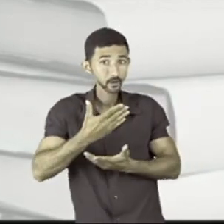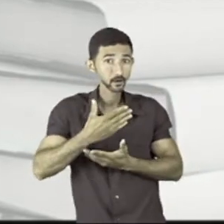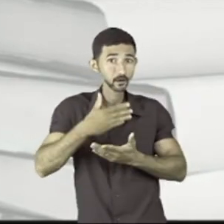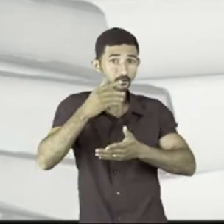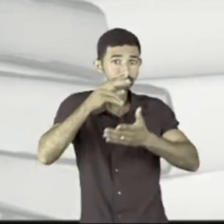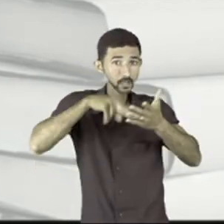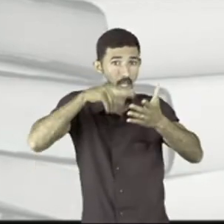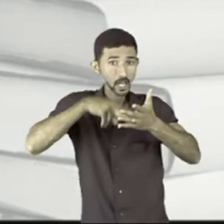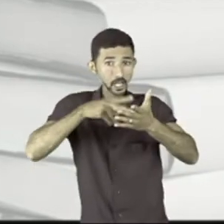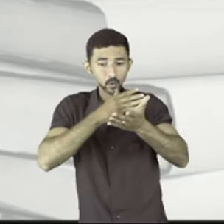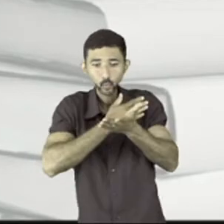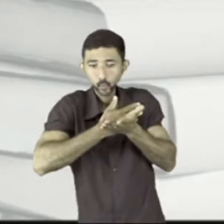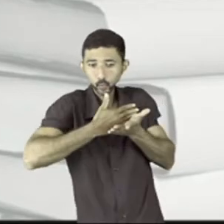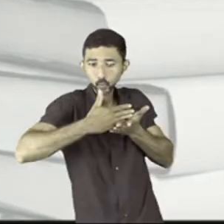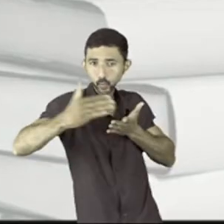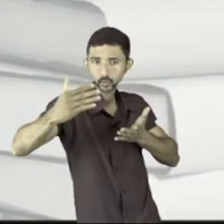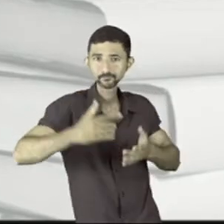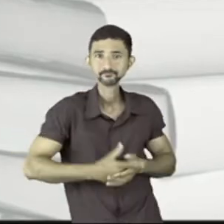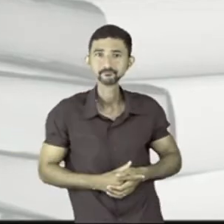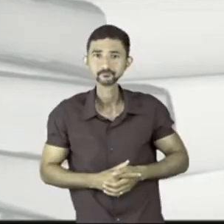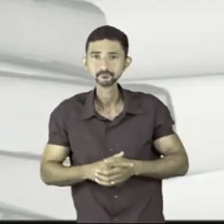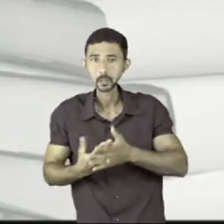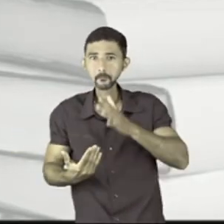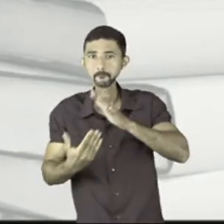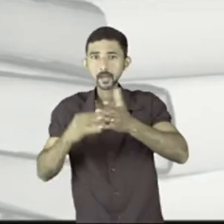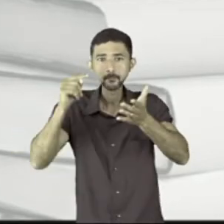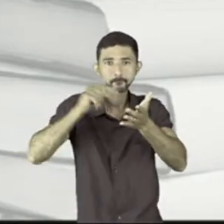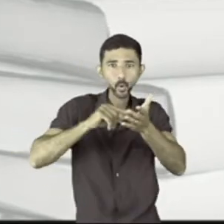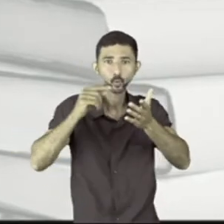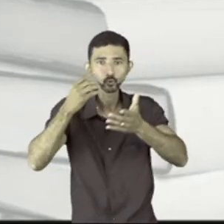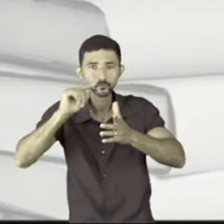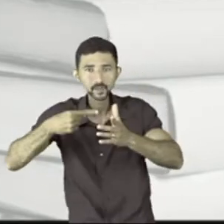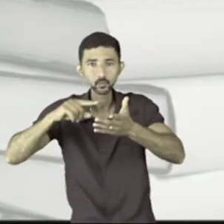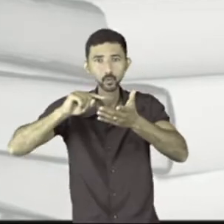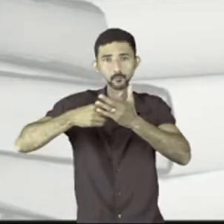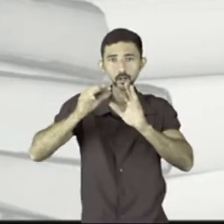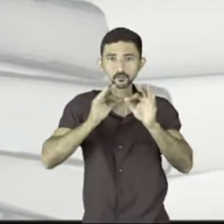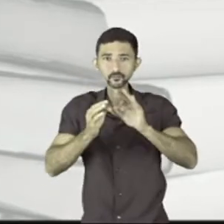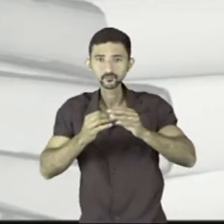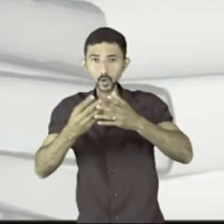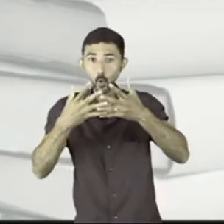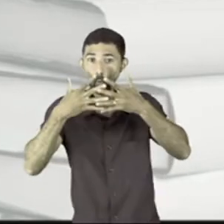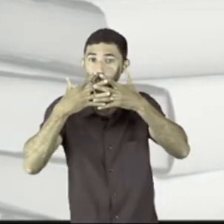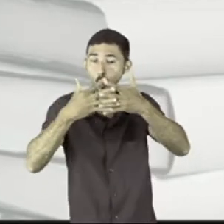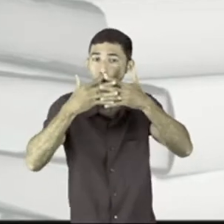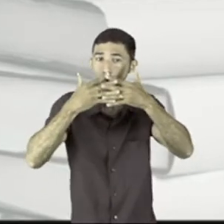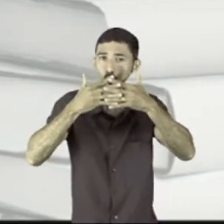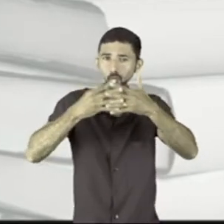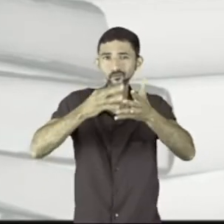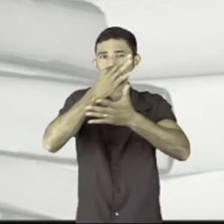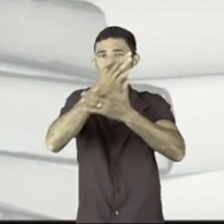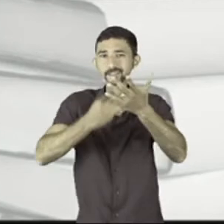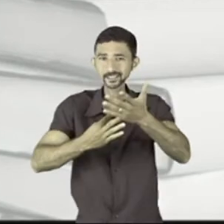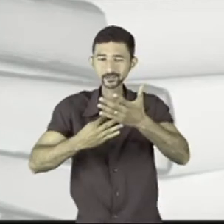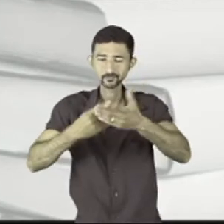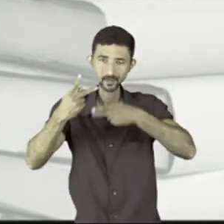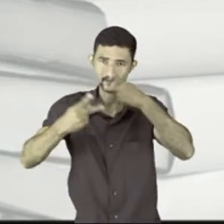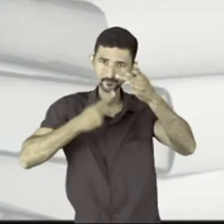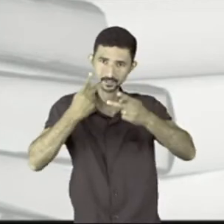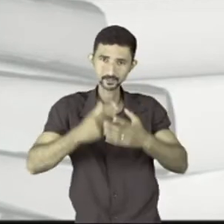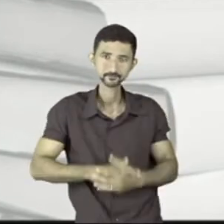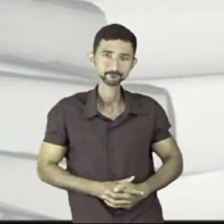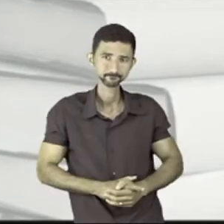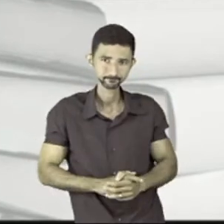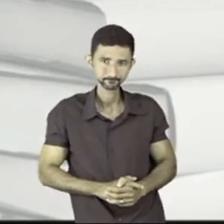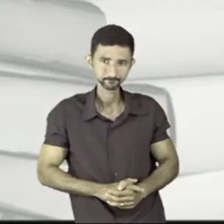casa fazer a leitura diretão sem você colocar os pontos para você ver como vai ficar confuso aquilo que você está dizendo.